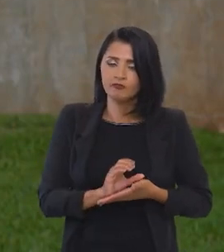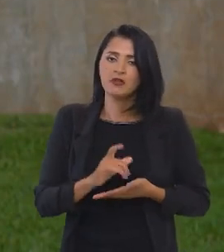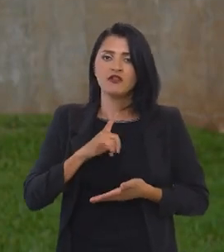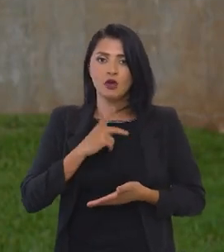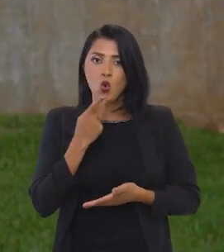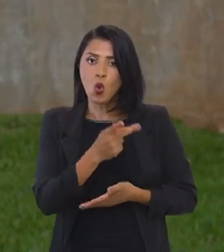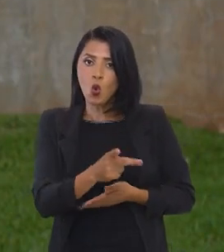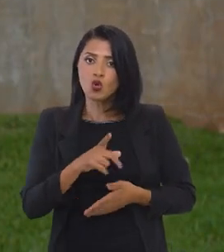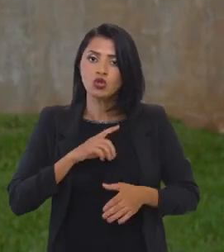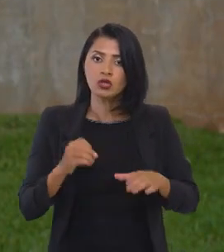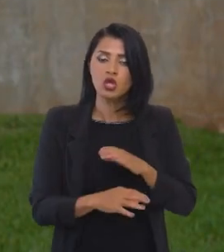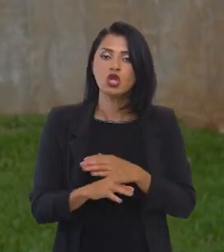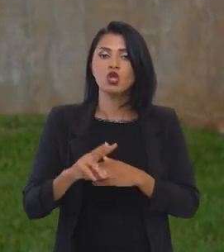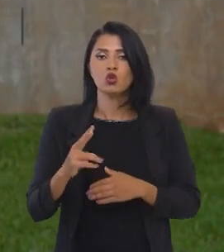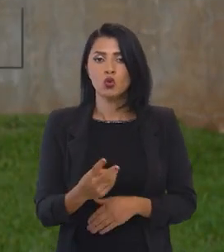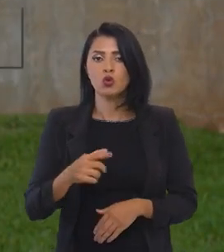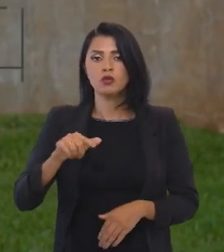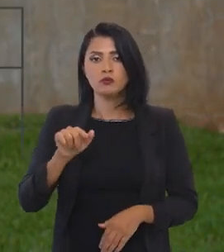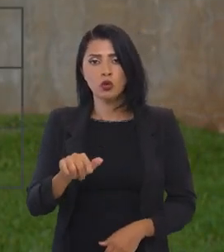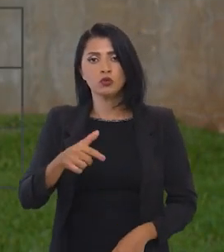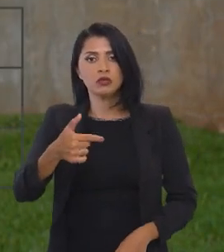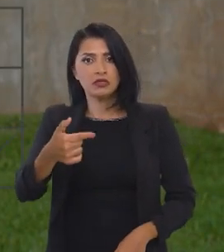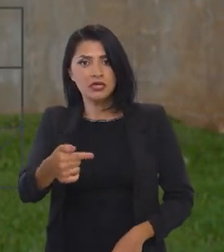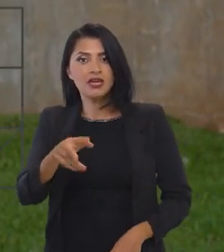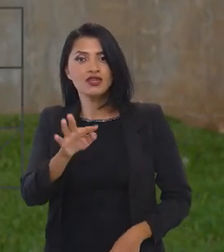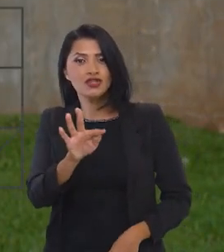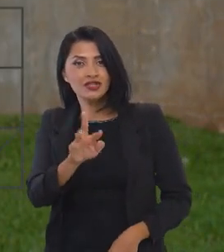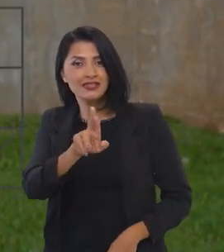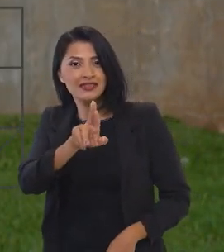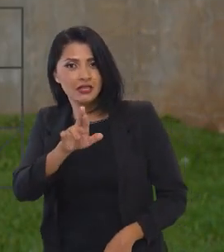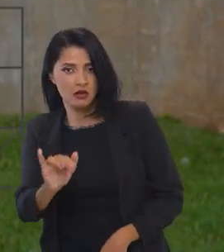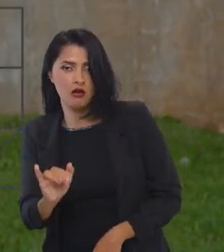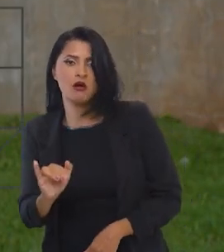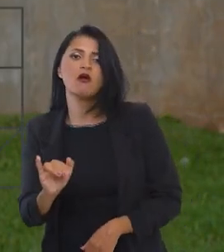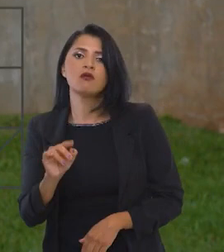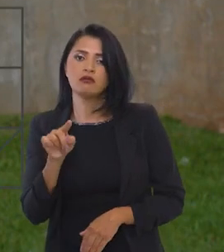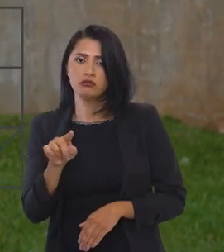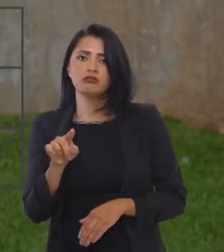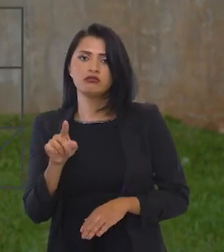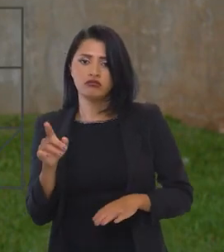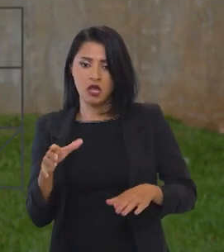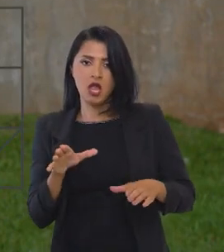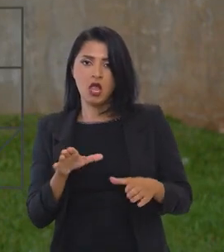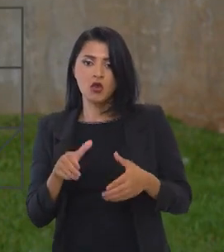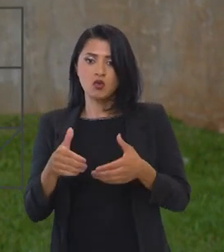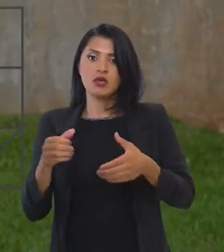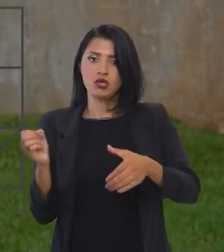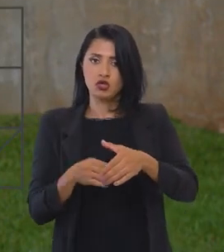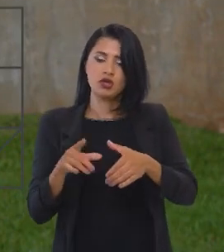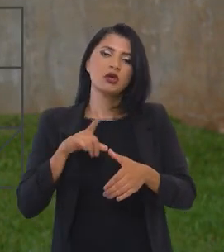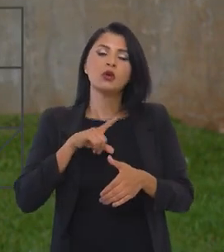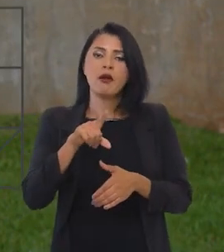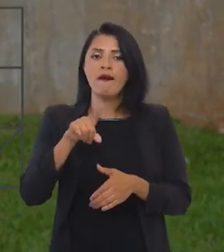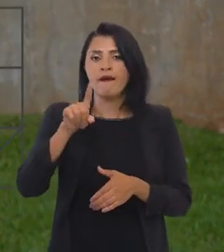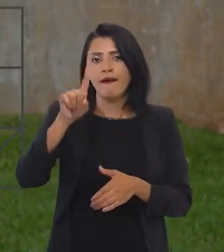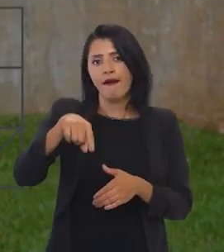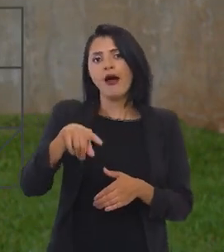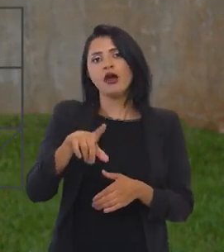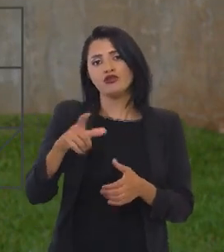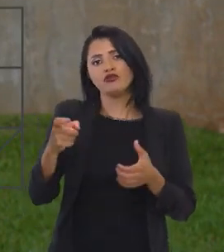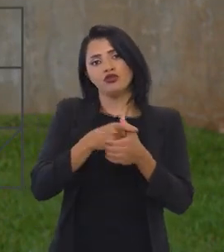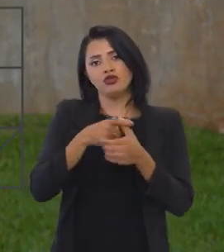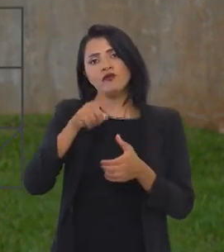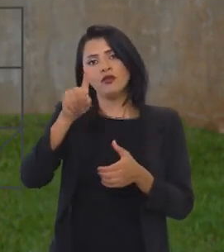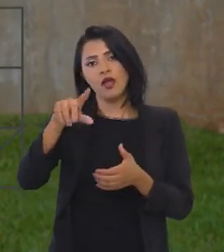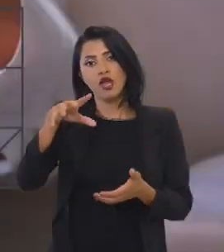falamos hoje de um estoque de 2,7 trilhões. Esse estoque é um estoque, como eu disse para você, a dívida ativa é um